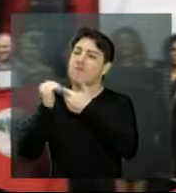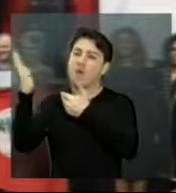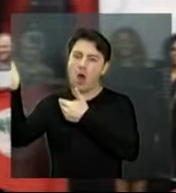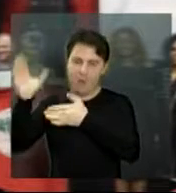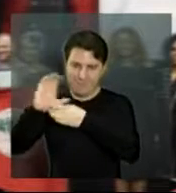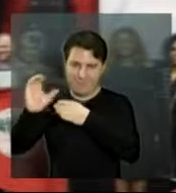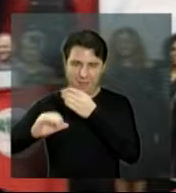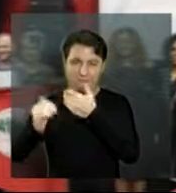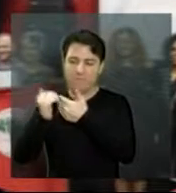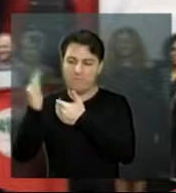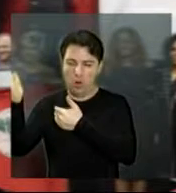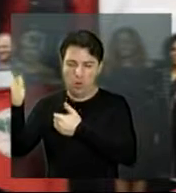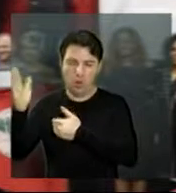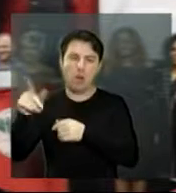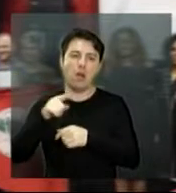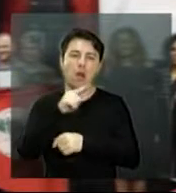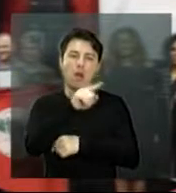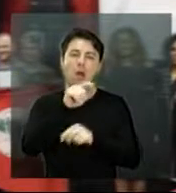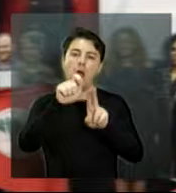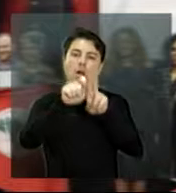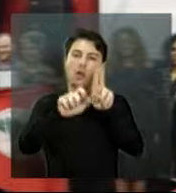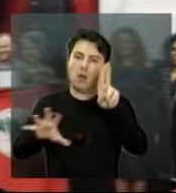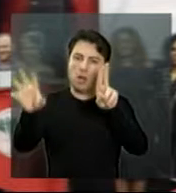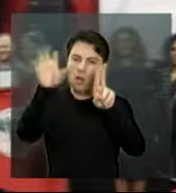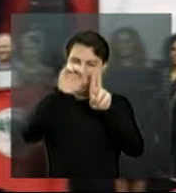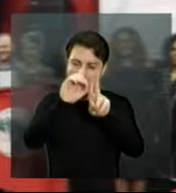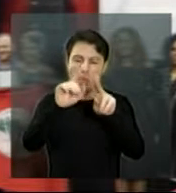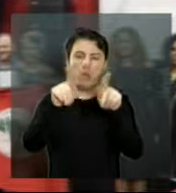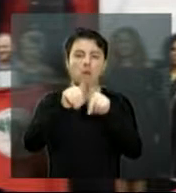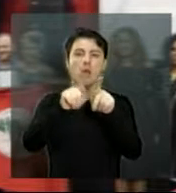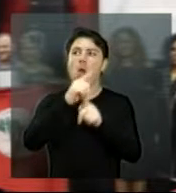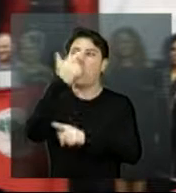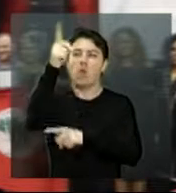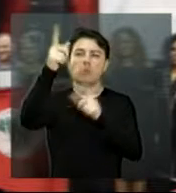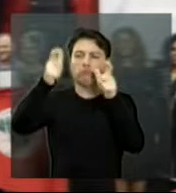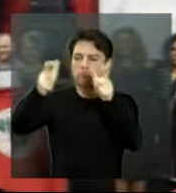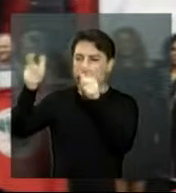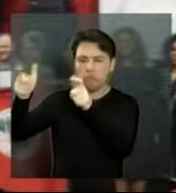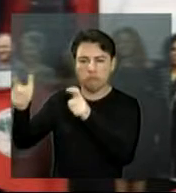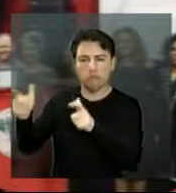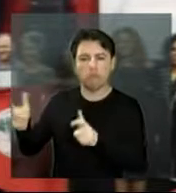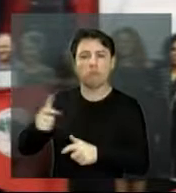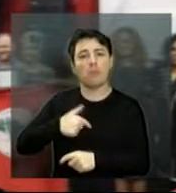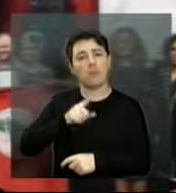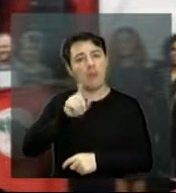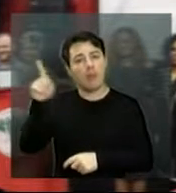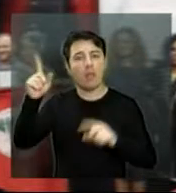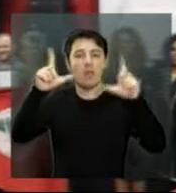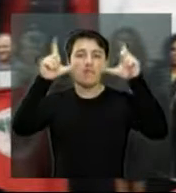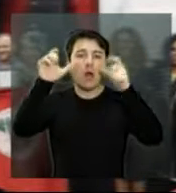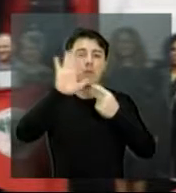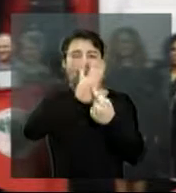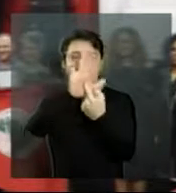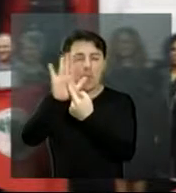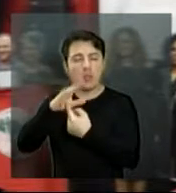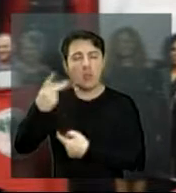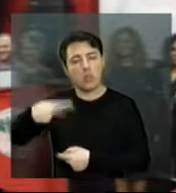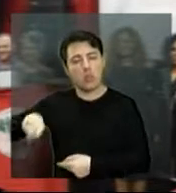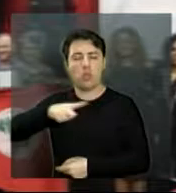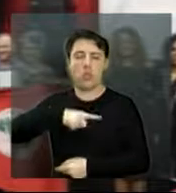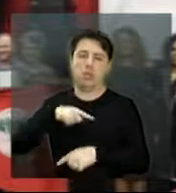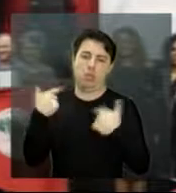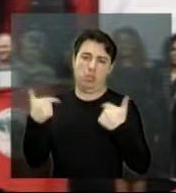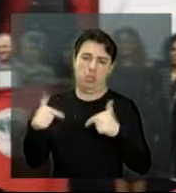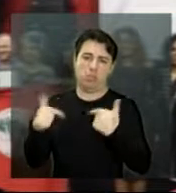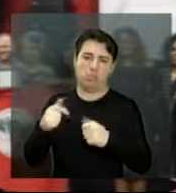Municipal. Estivemos na Uniara, estivemos em outros espaços. E aí estão algumas das fotos dos nossos trabalhos que nós